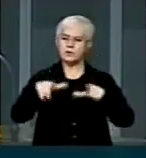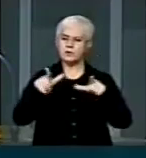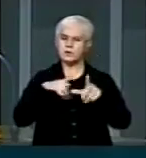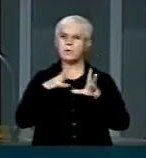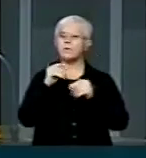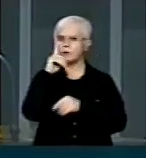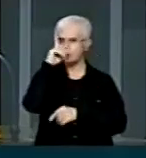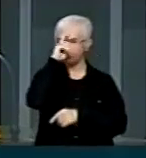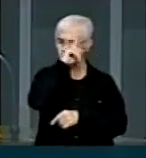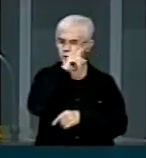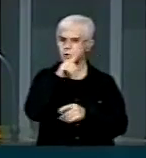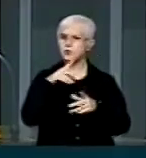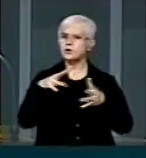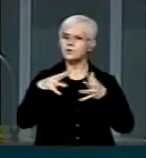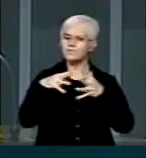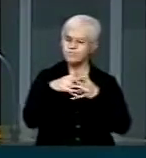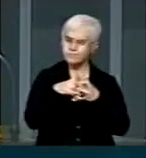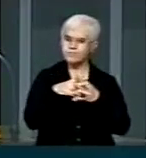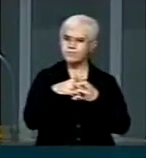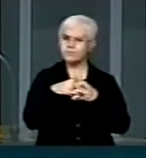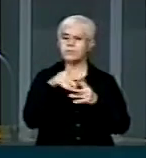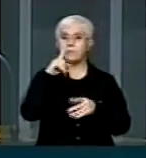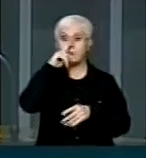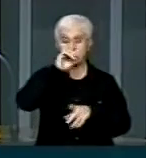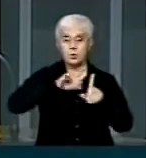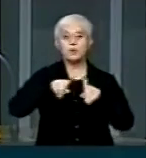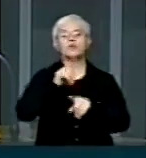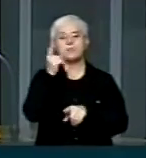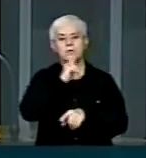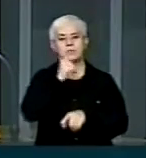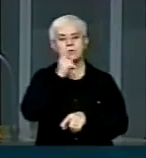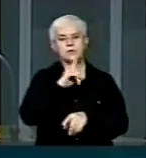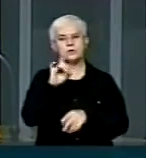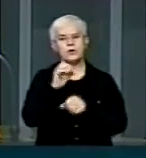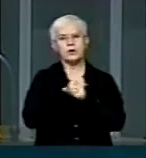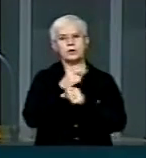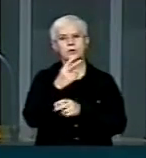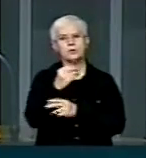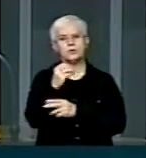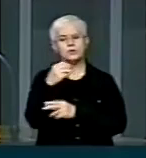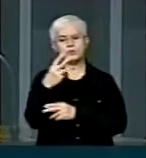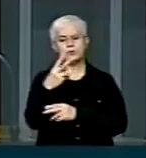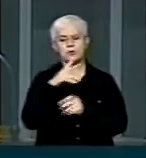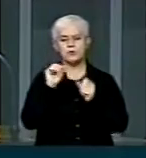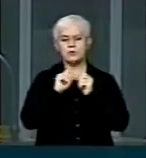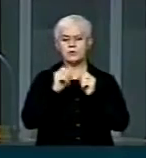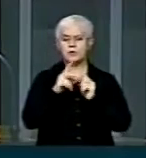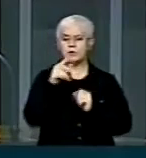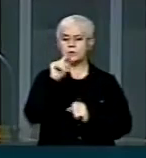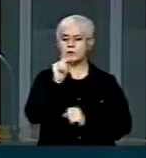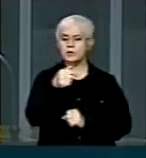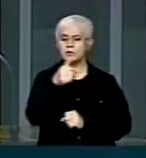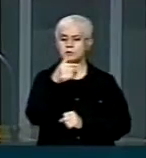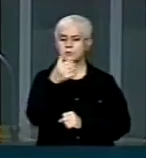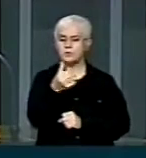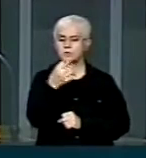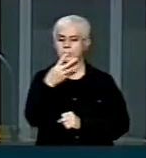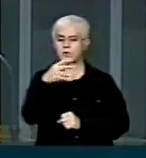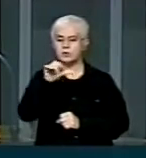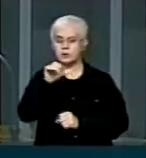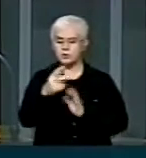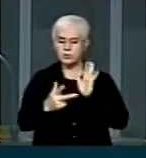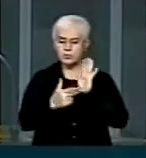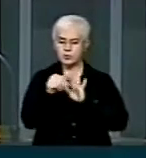complexidade. Apenas em 2013 foram realizados 7.649